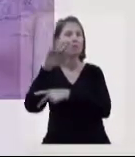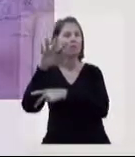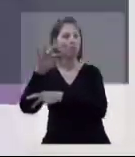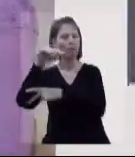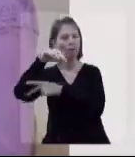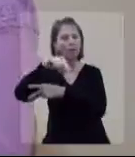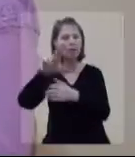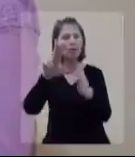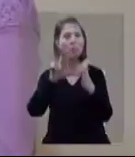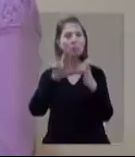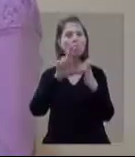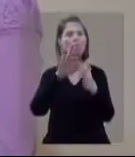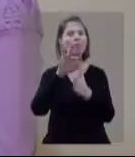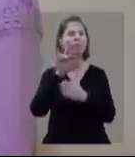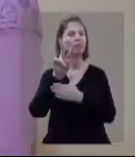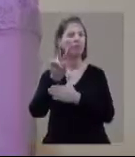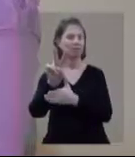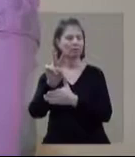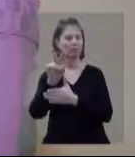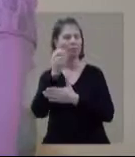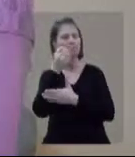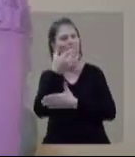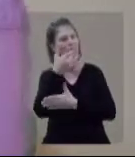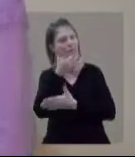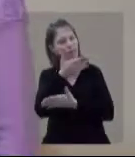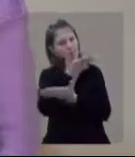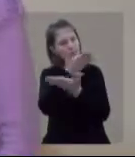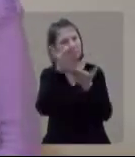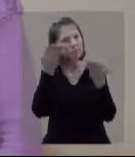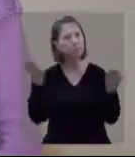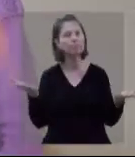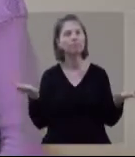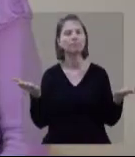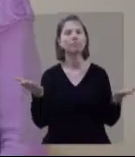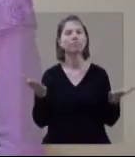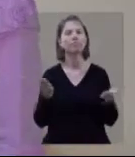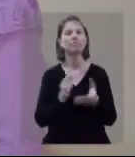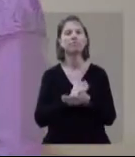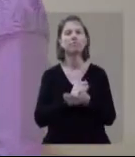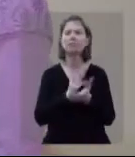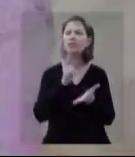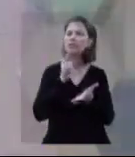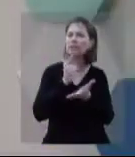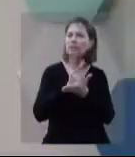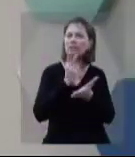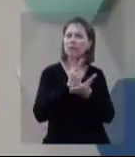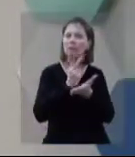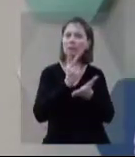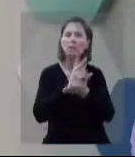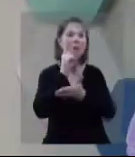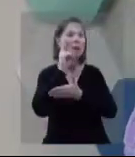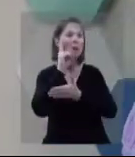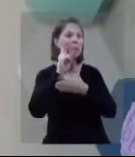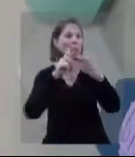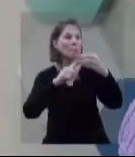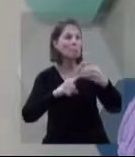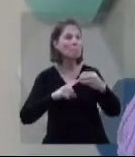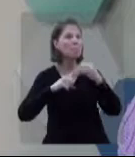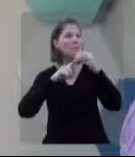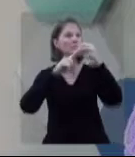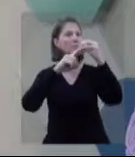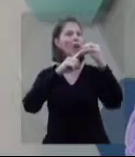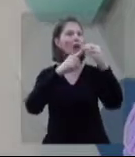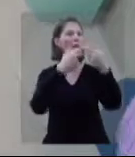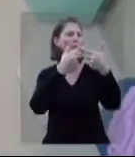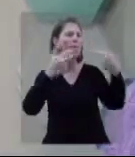aqui na Ubra TV. Boa tarde, Luana. Boa tarde, Júlio. Boa tarde a você que nos assiste. A gente sempre retoma o principal